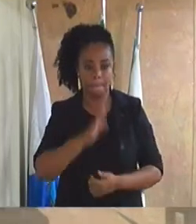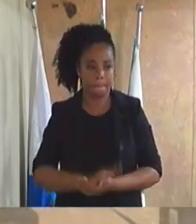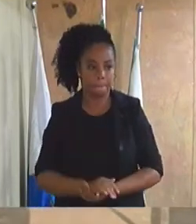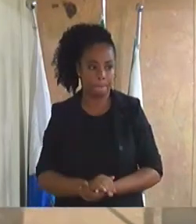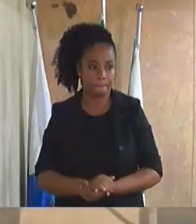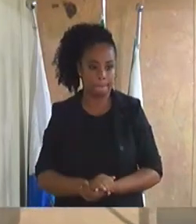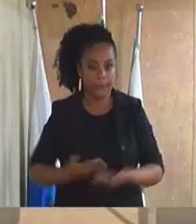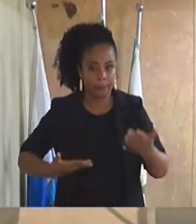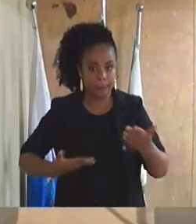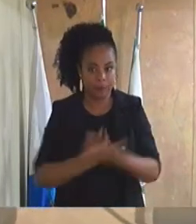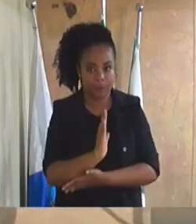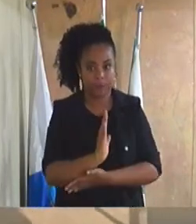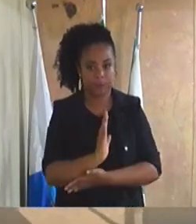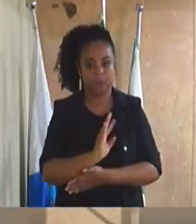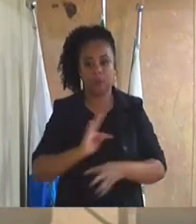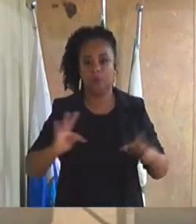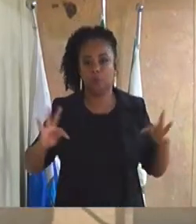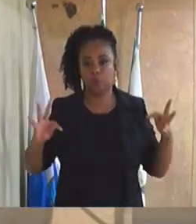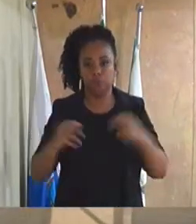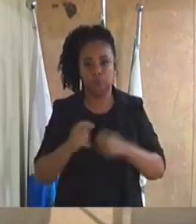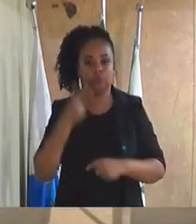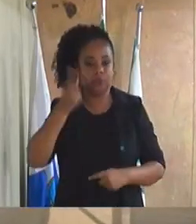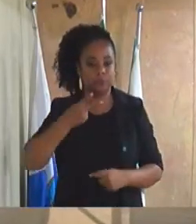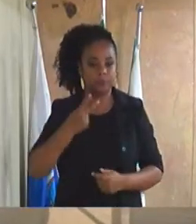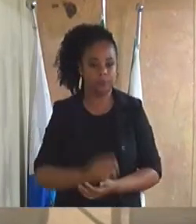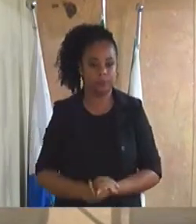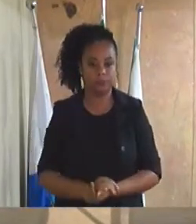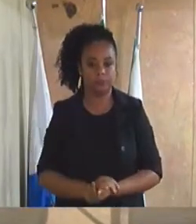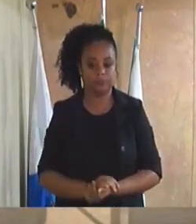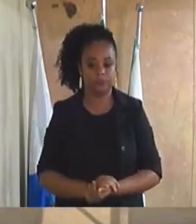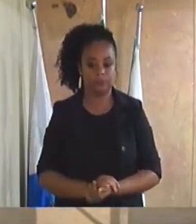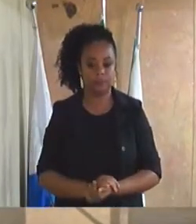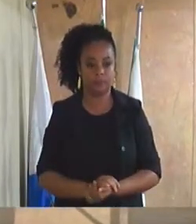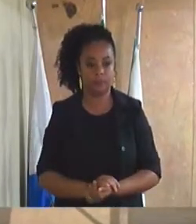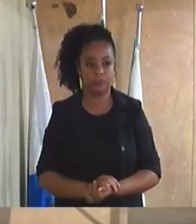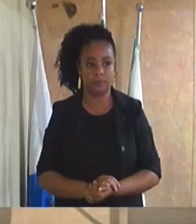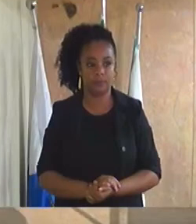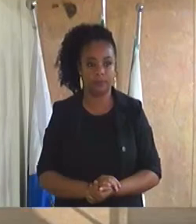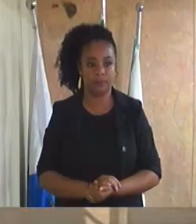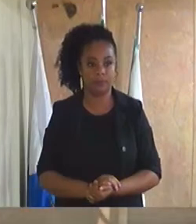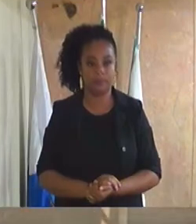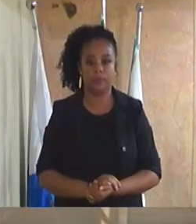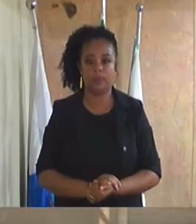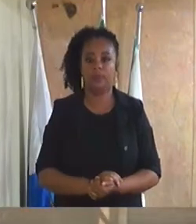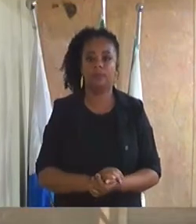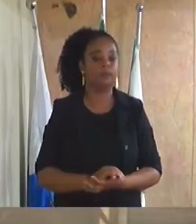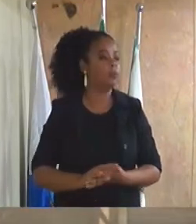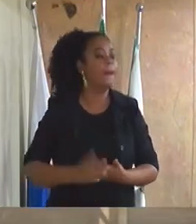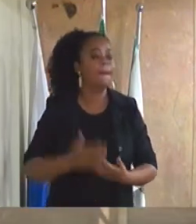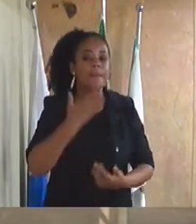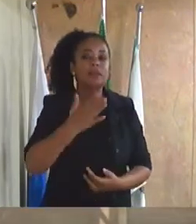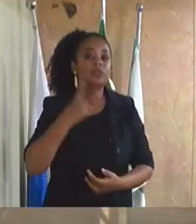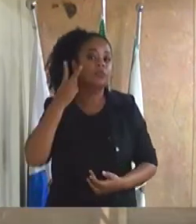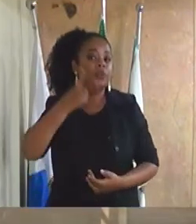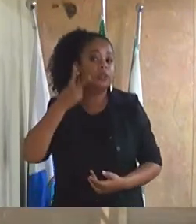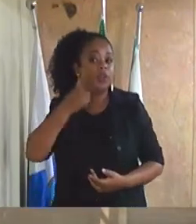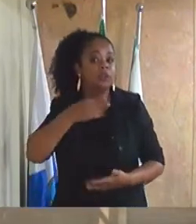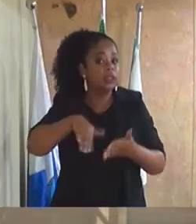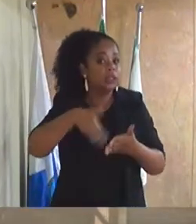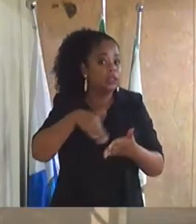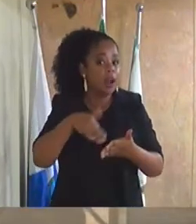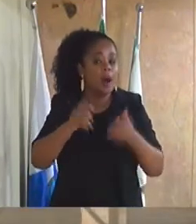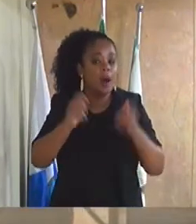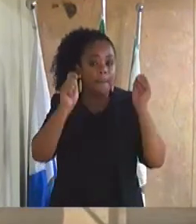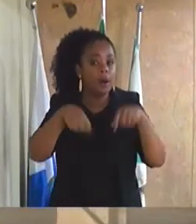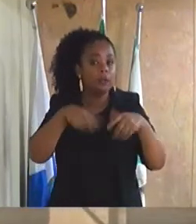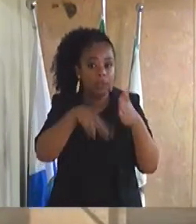aprovado por unanimidade de 6 peço o vereador que está secretariano que